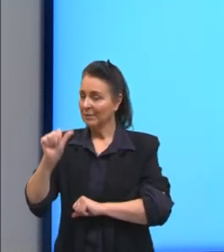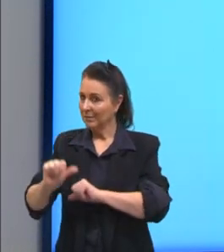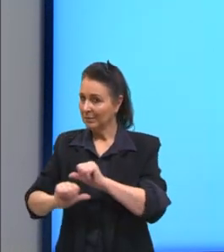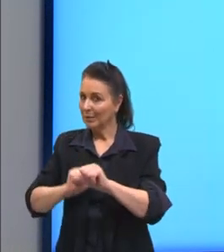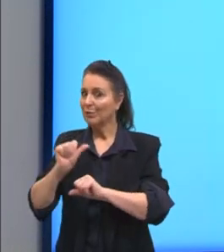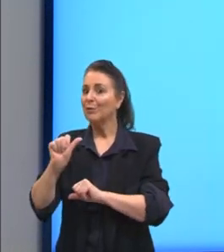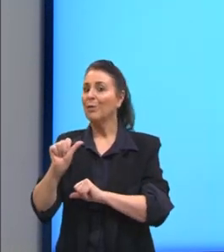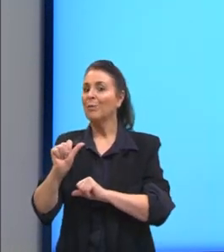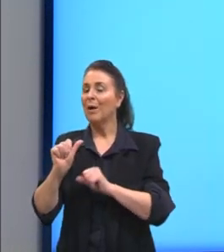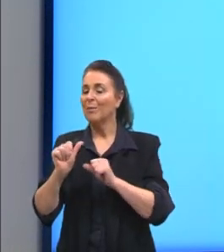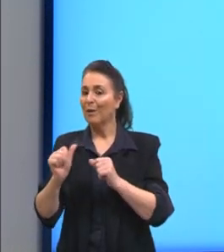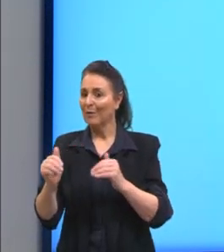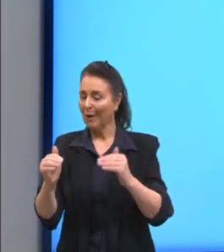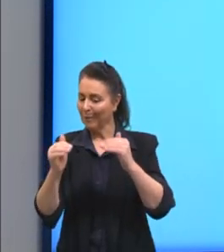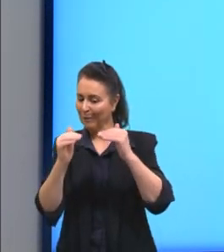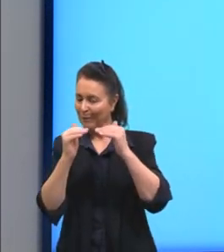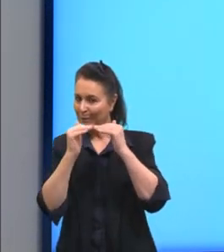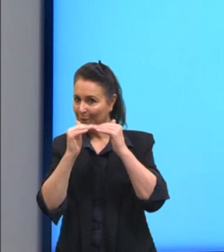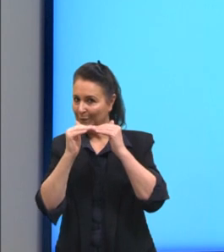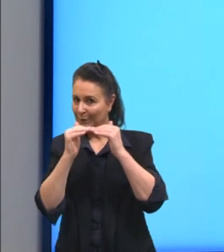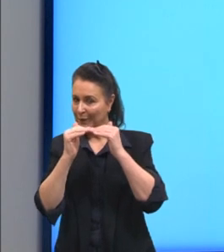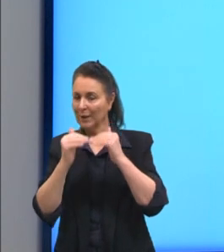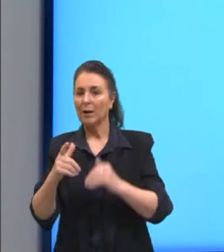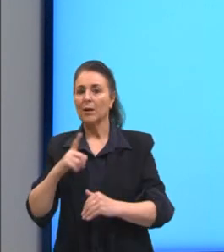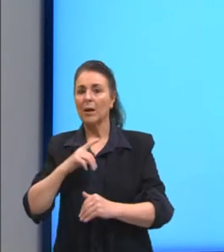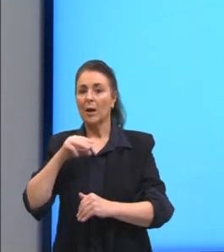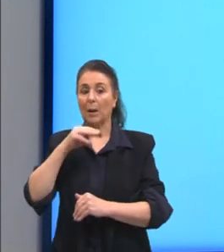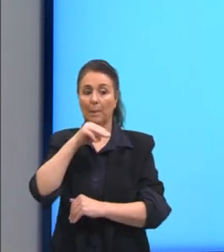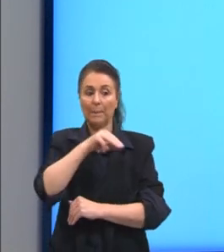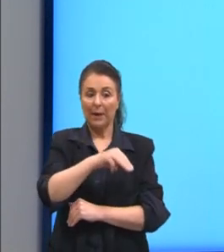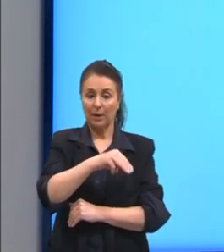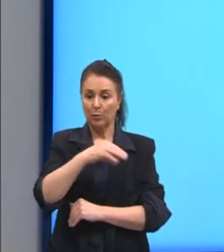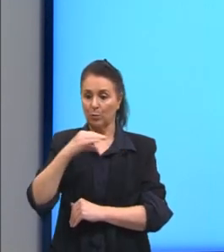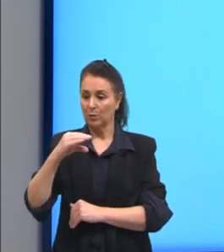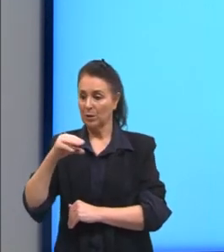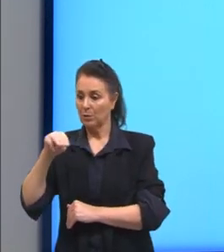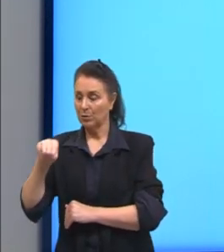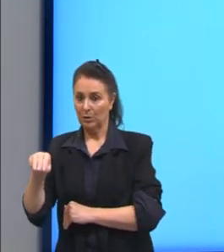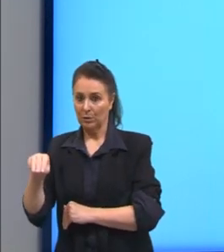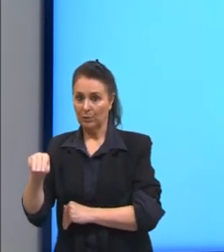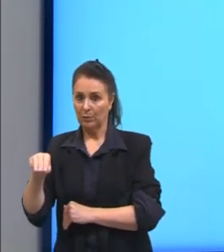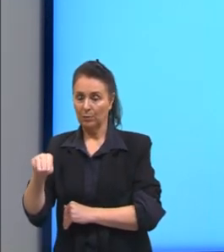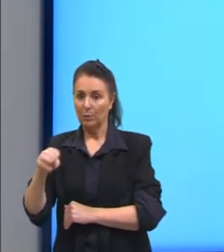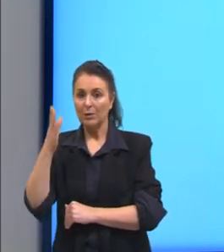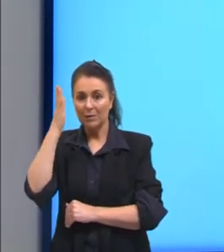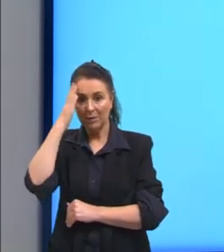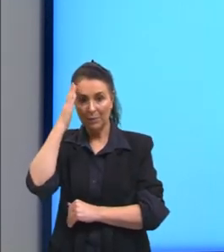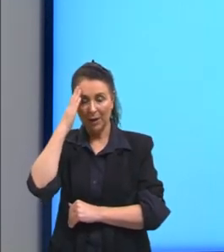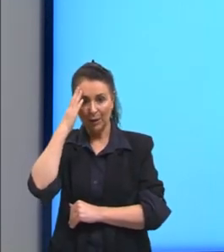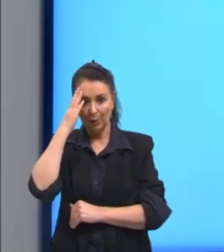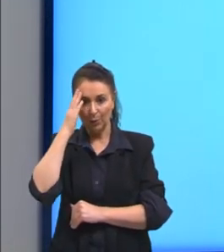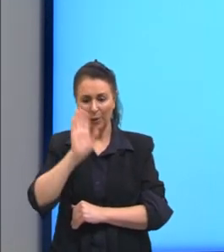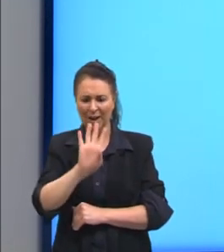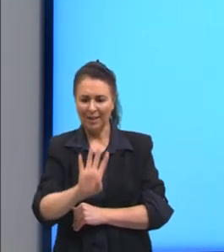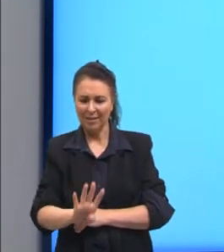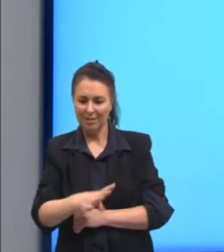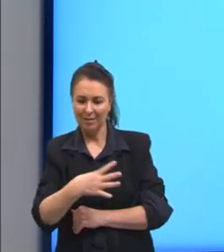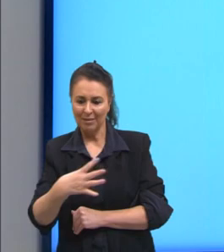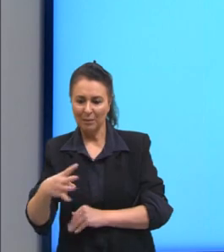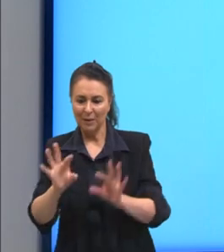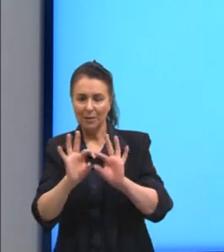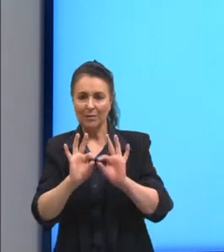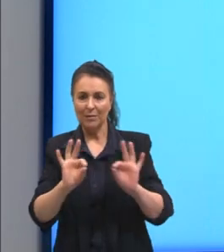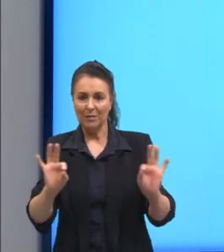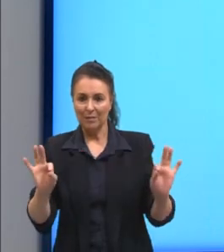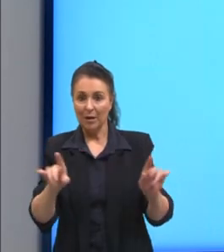para ficar igual, né? De metro para centímetro, claro que, sabendo aquela tabelinha, pode simplificar.